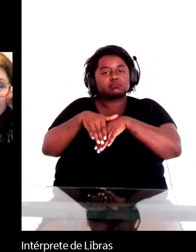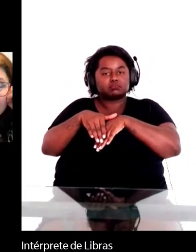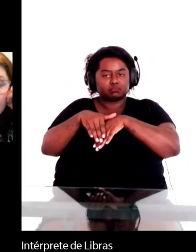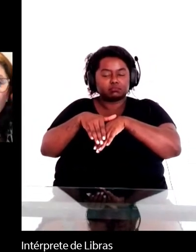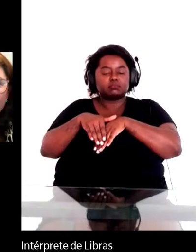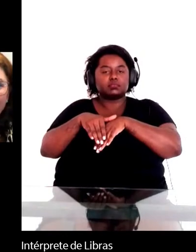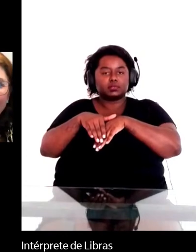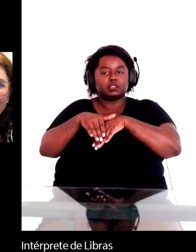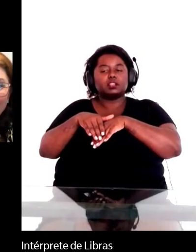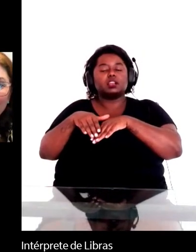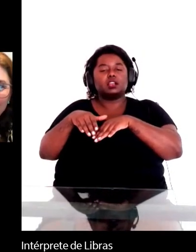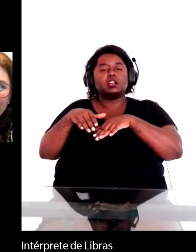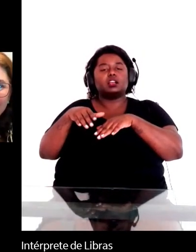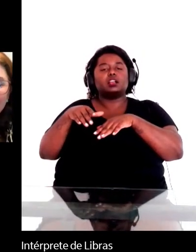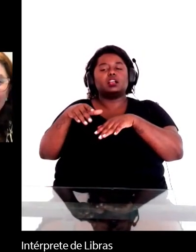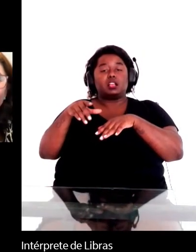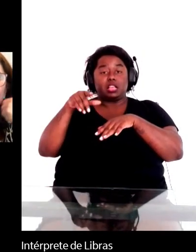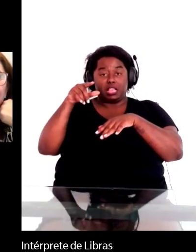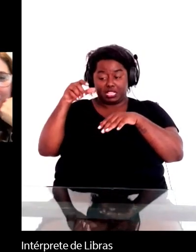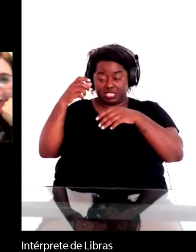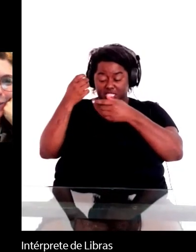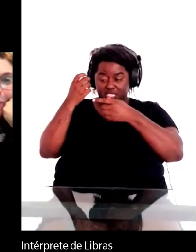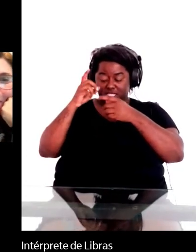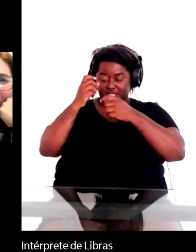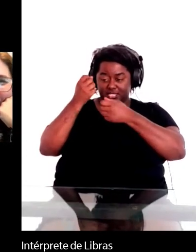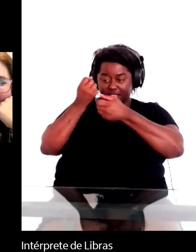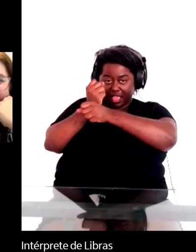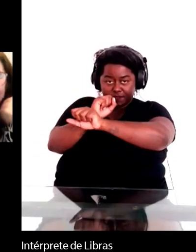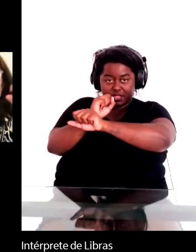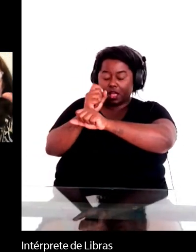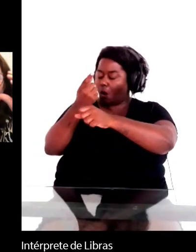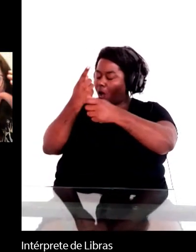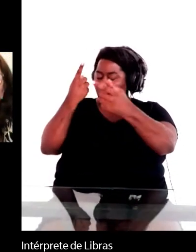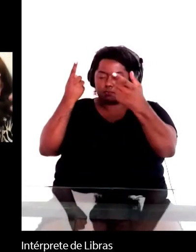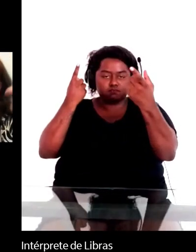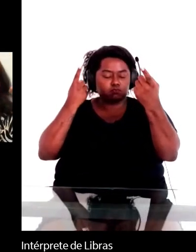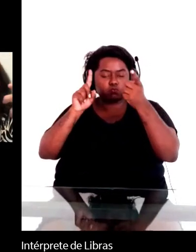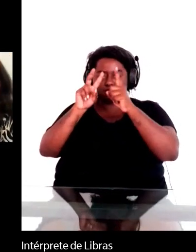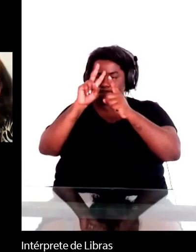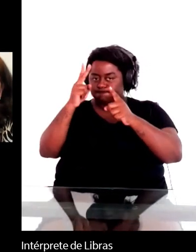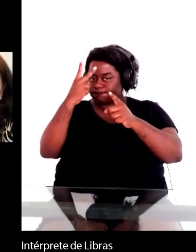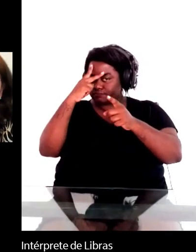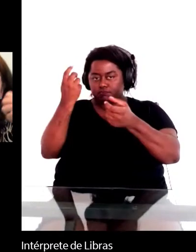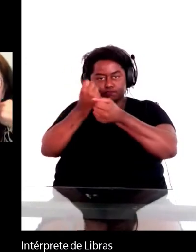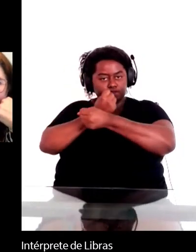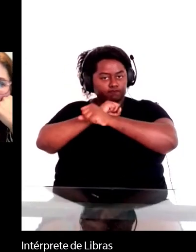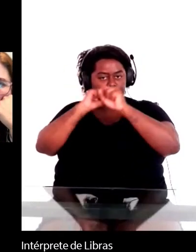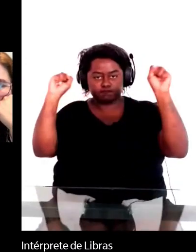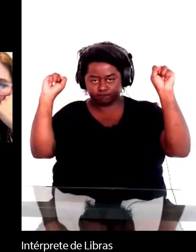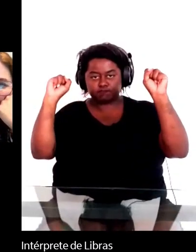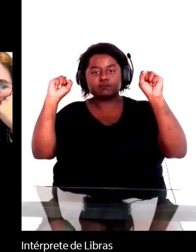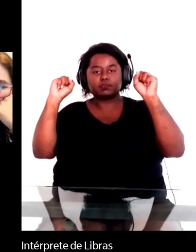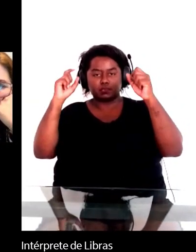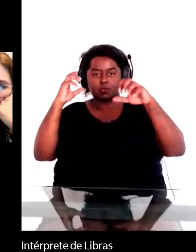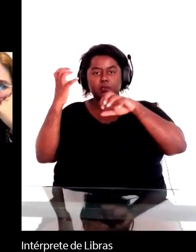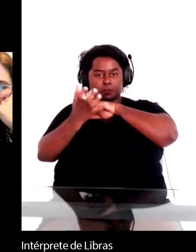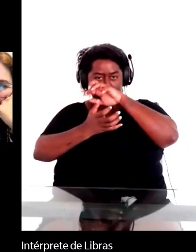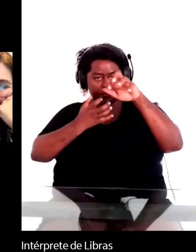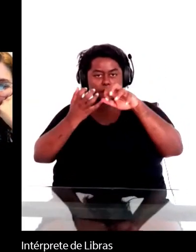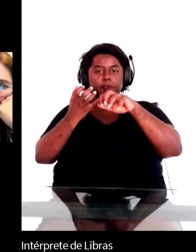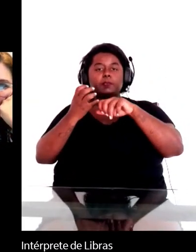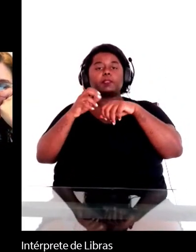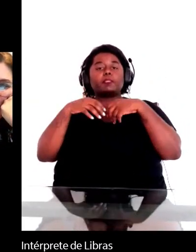Então, esse é um exemplo de resposta de um aluno em que compara, é o tipo de recepção que eu gostaria de